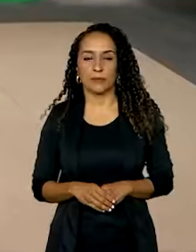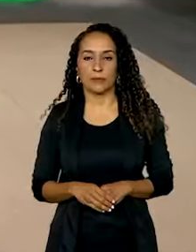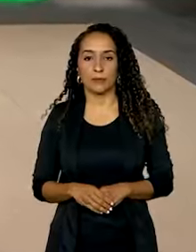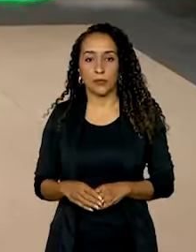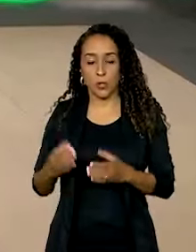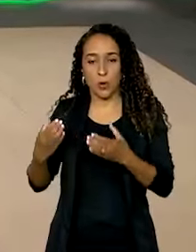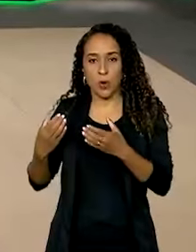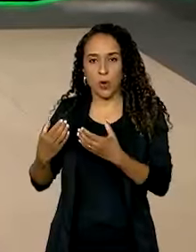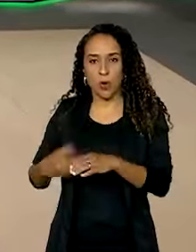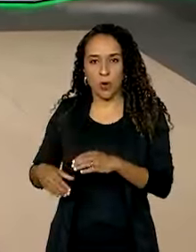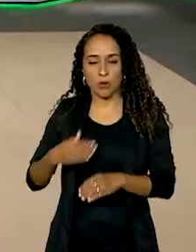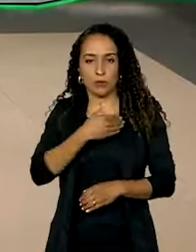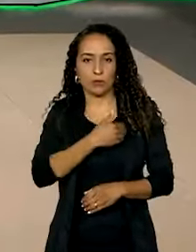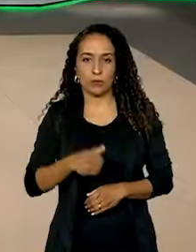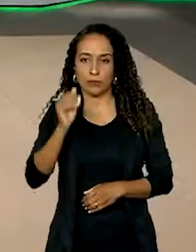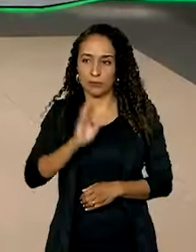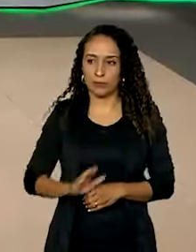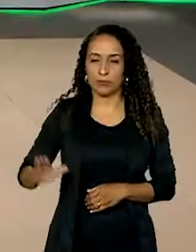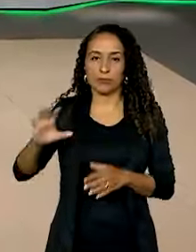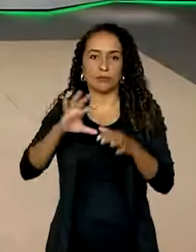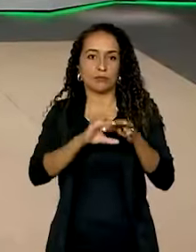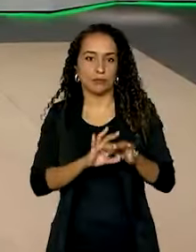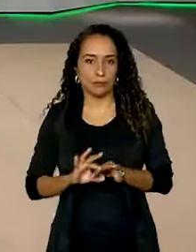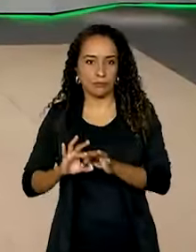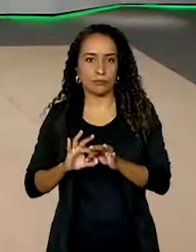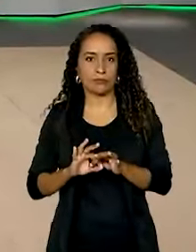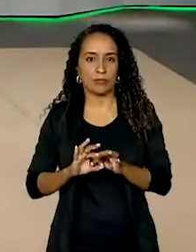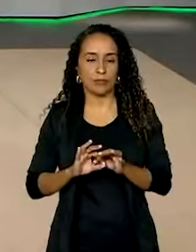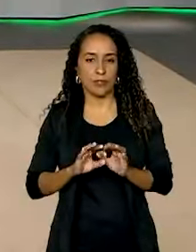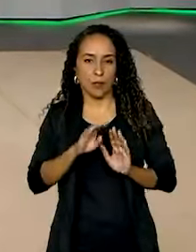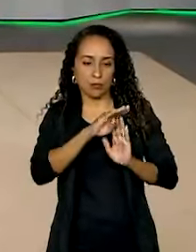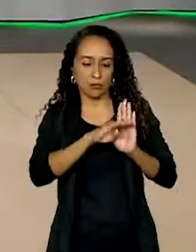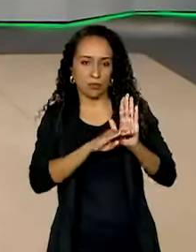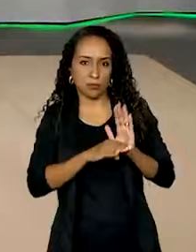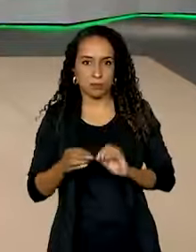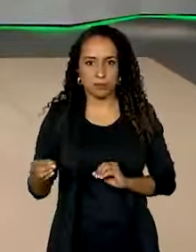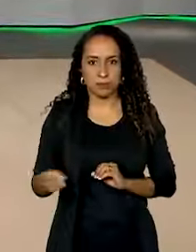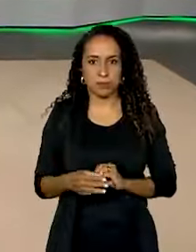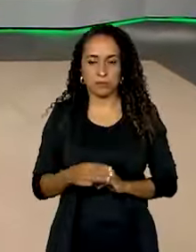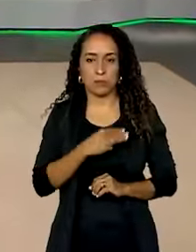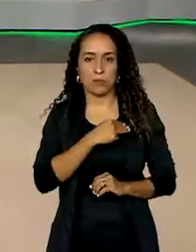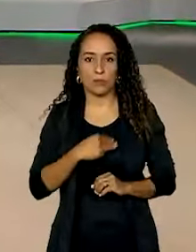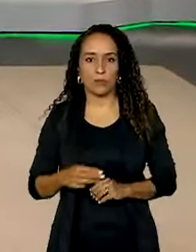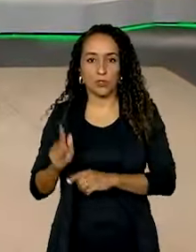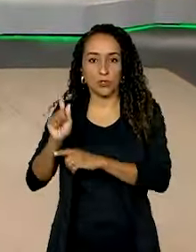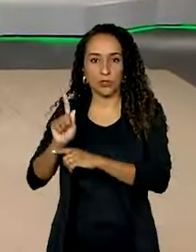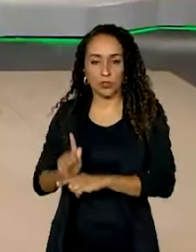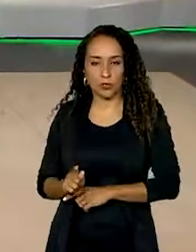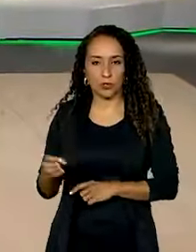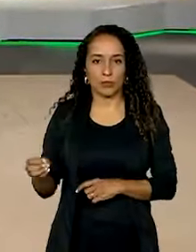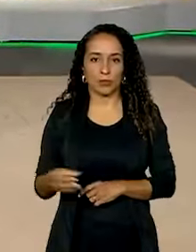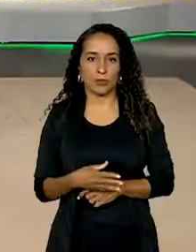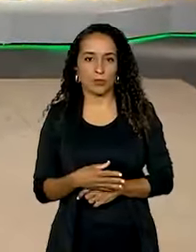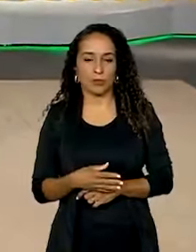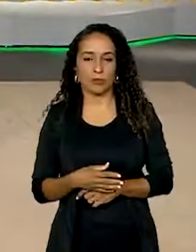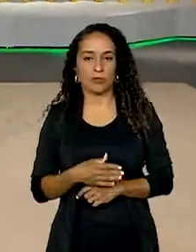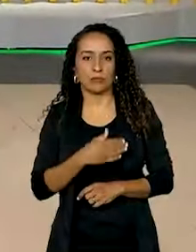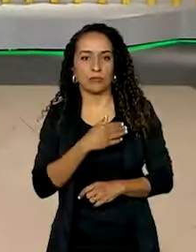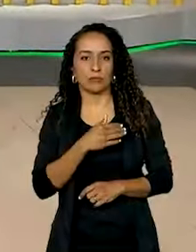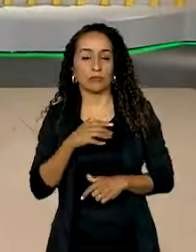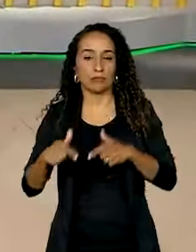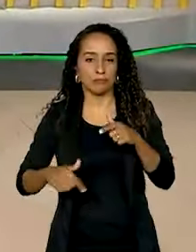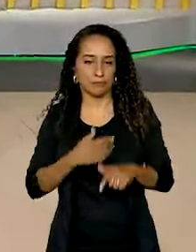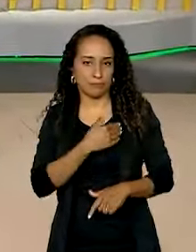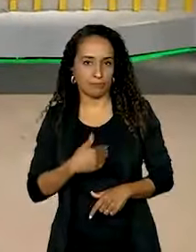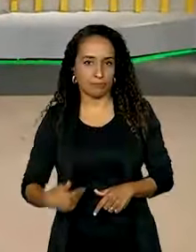O concurso público nacional unificado teve o cronograma atualizado pelo Ministério da Gestão e da Inovação em Serviços